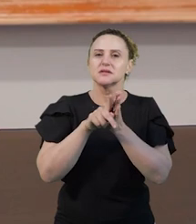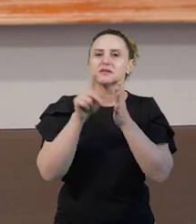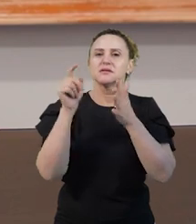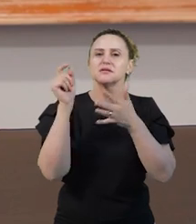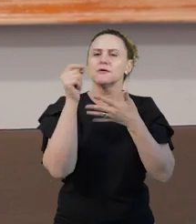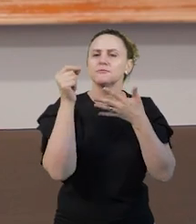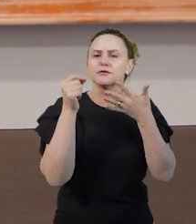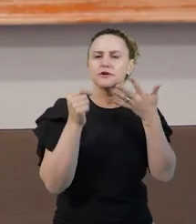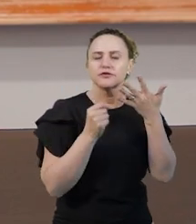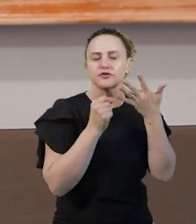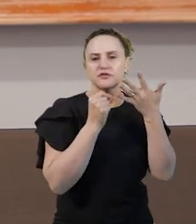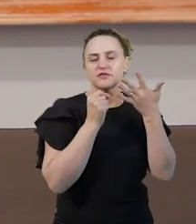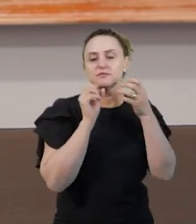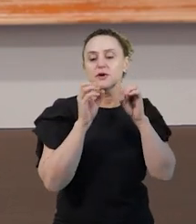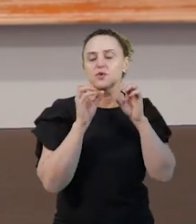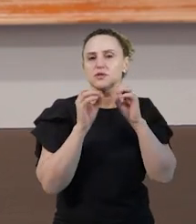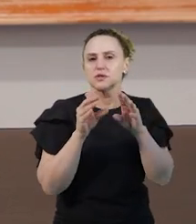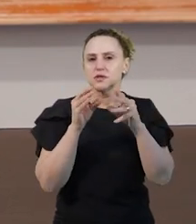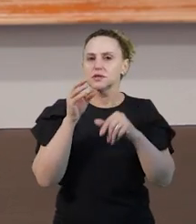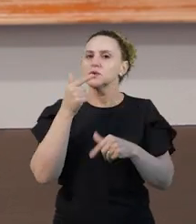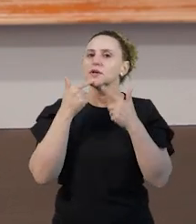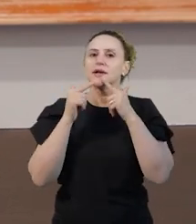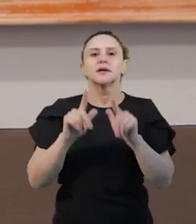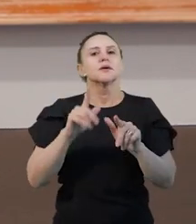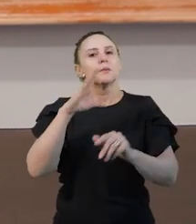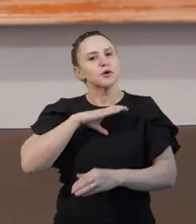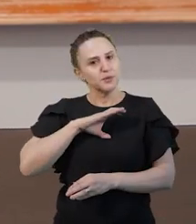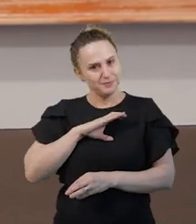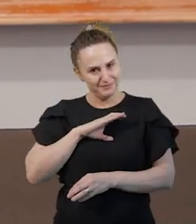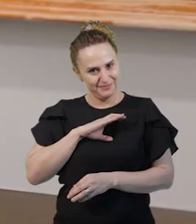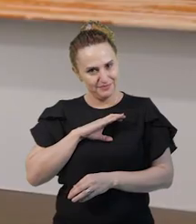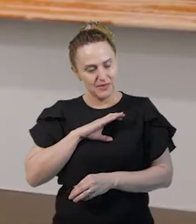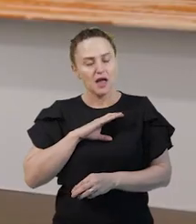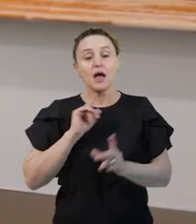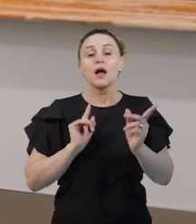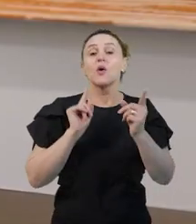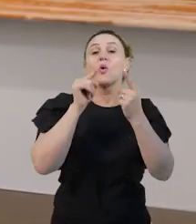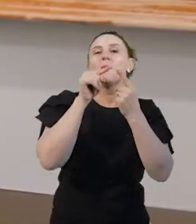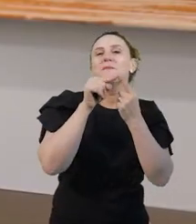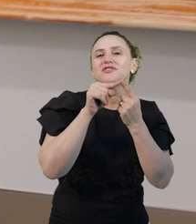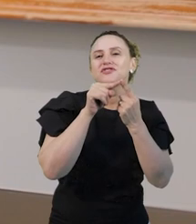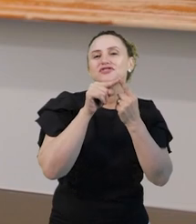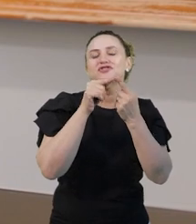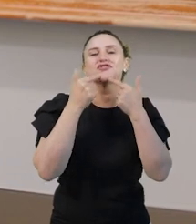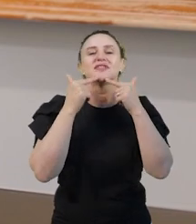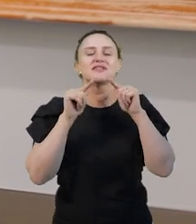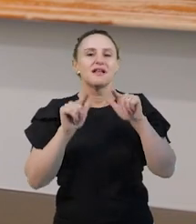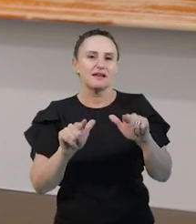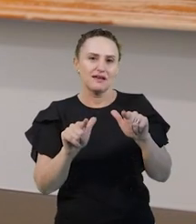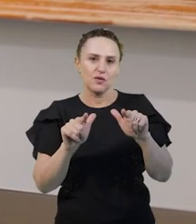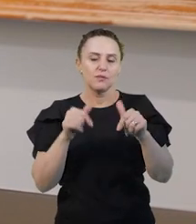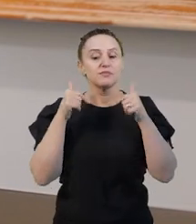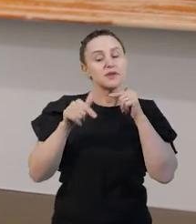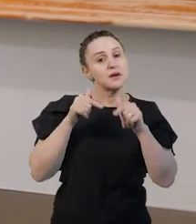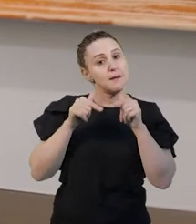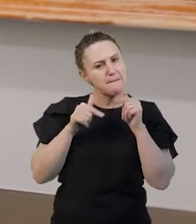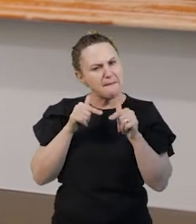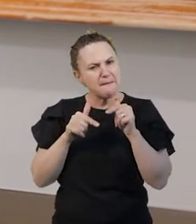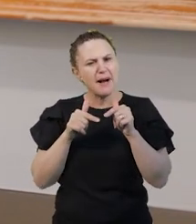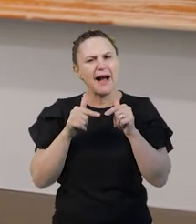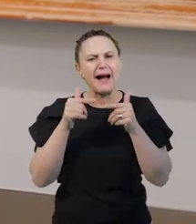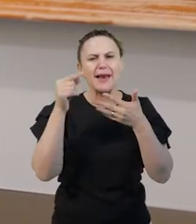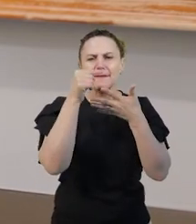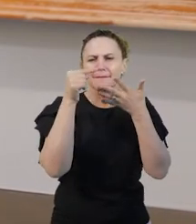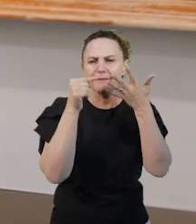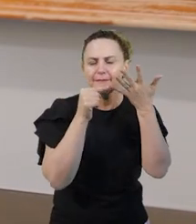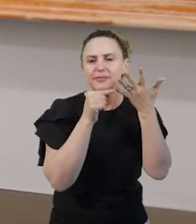metodológicas para o ensino da língua portuguesa. Como objetivos da disciplina, nós temos trabalhar aspectos